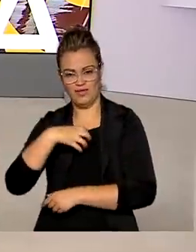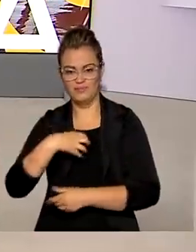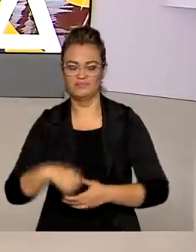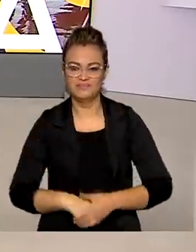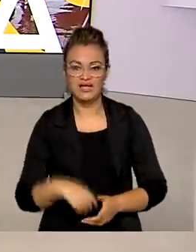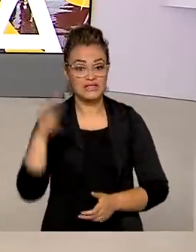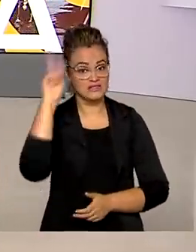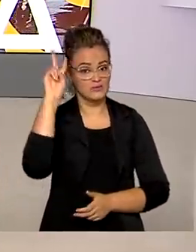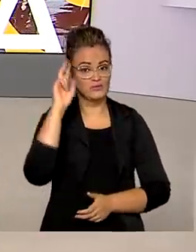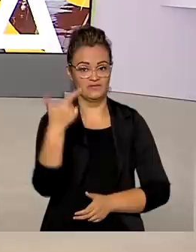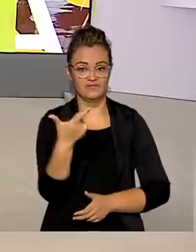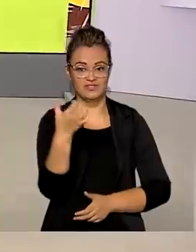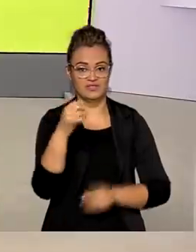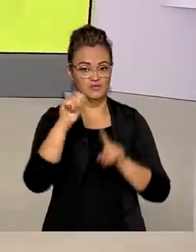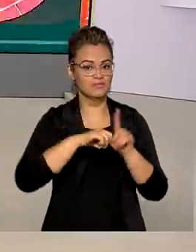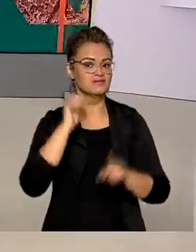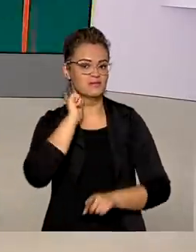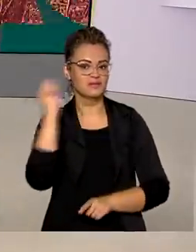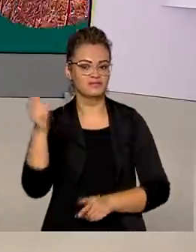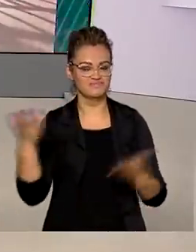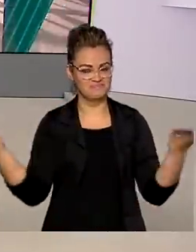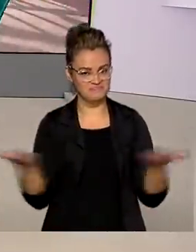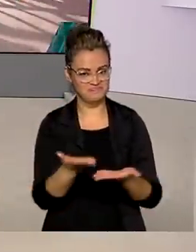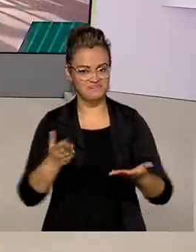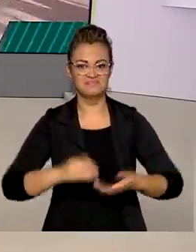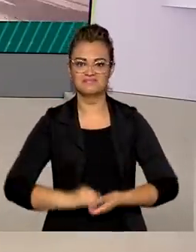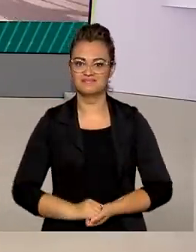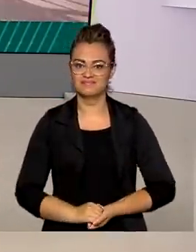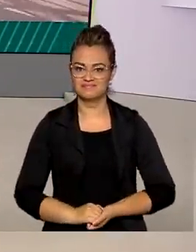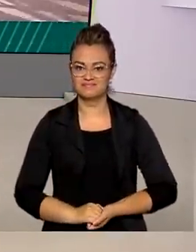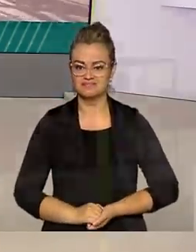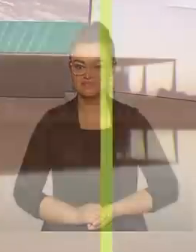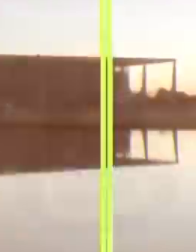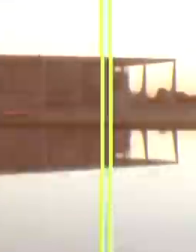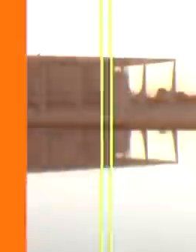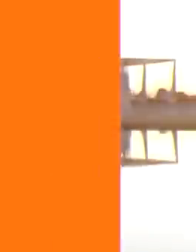Segunda-feira, 26 de abril, o Brasil em Dia está no ar.